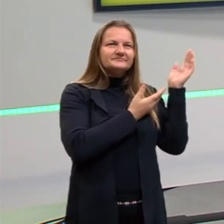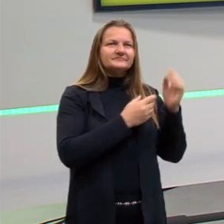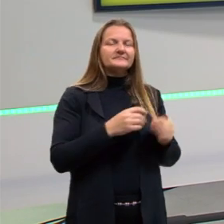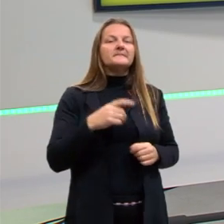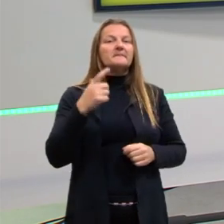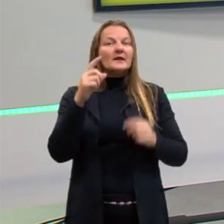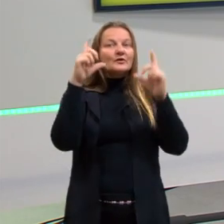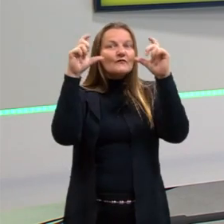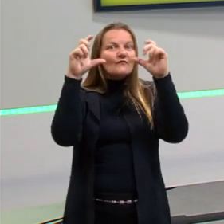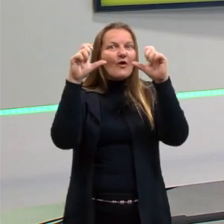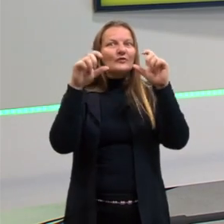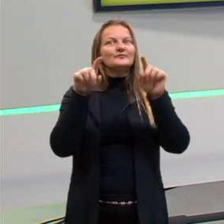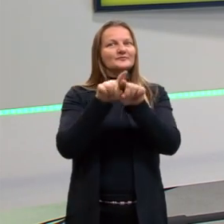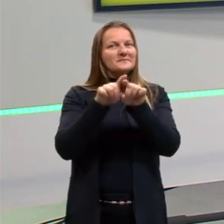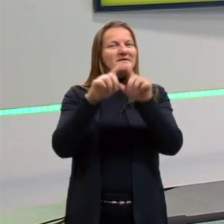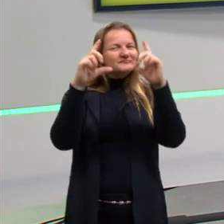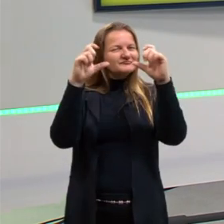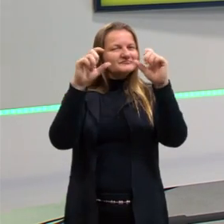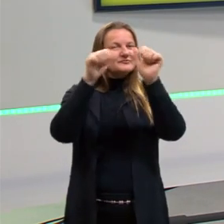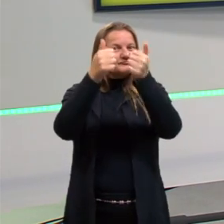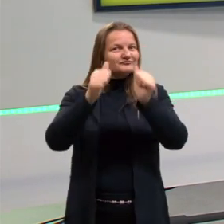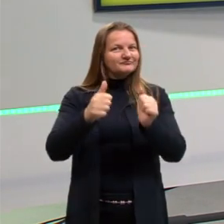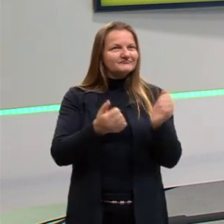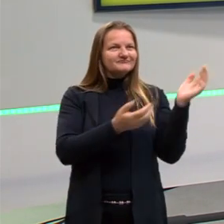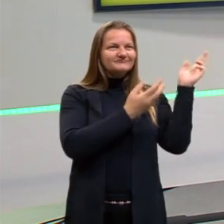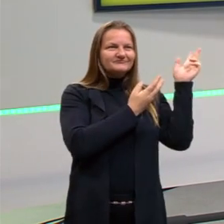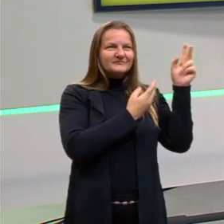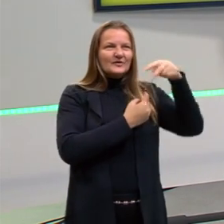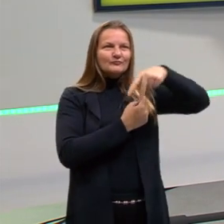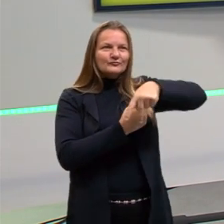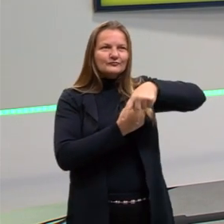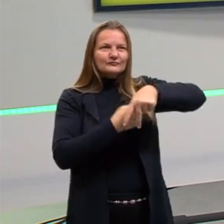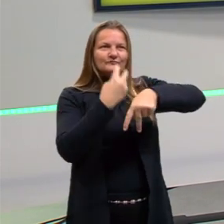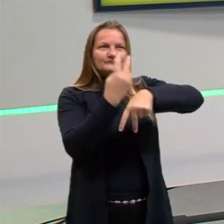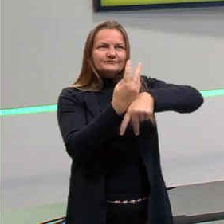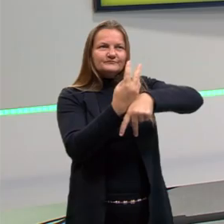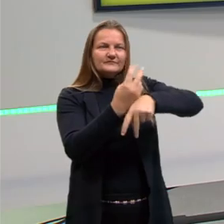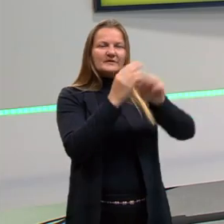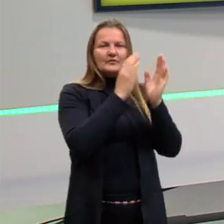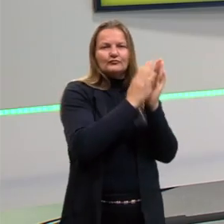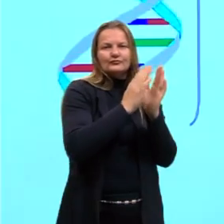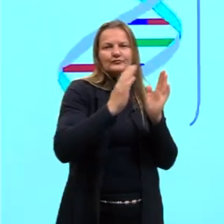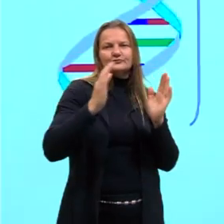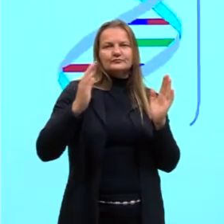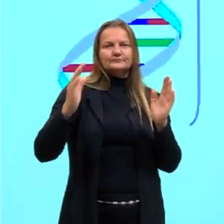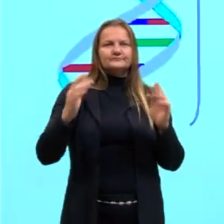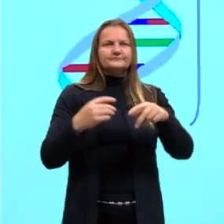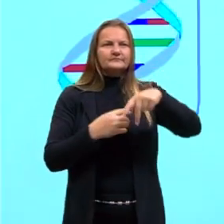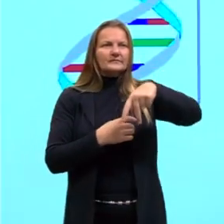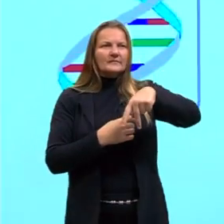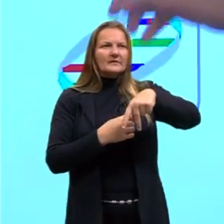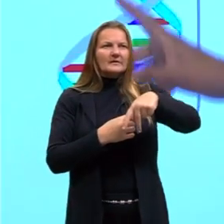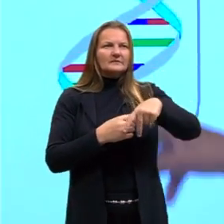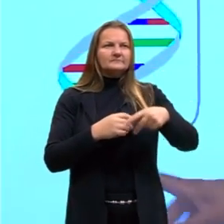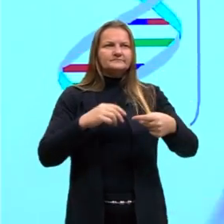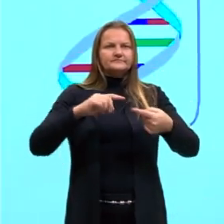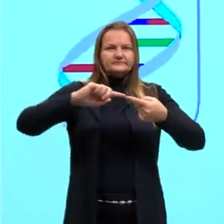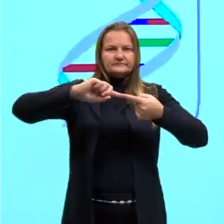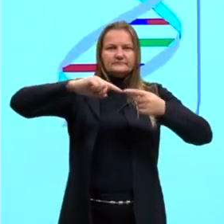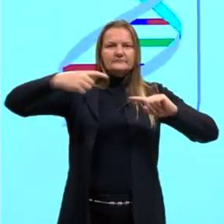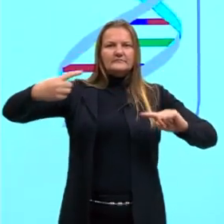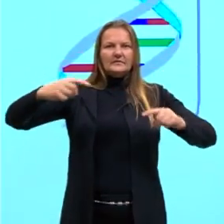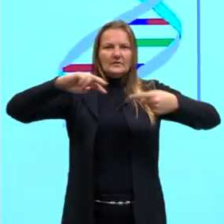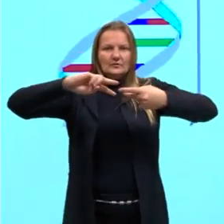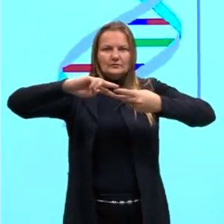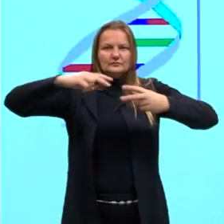Outra imagem, para ficar um pouquinho mais claro ainda. Olha as etapas. Então, nós temos o DNA, dupla fita,